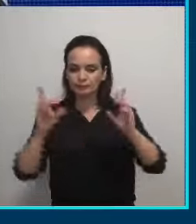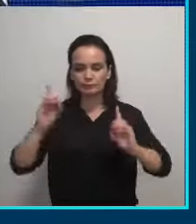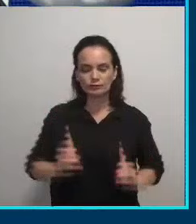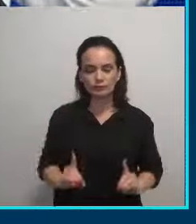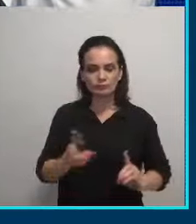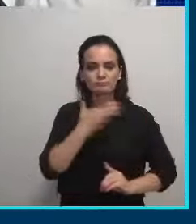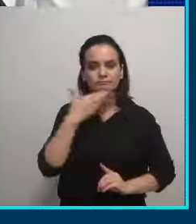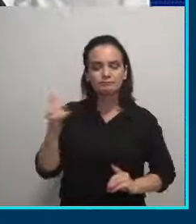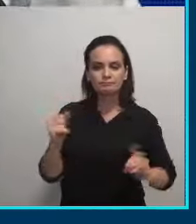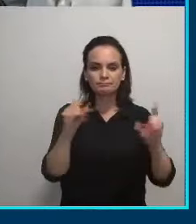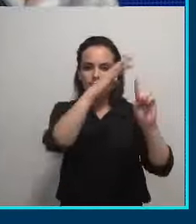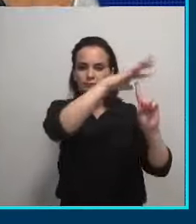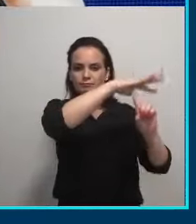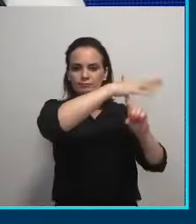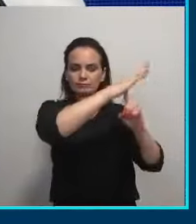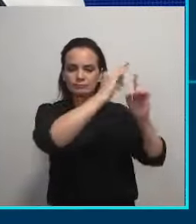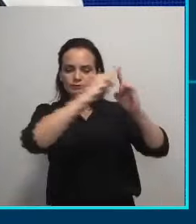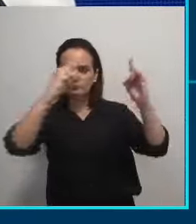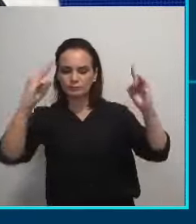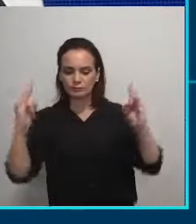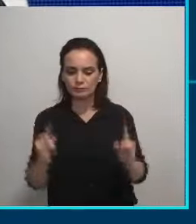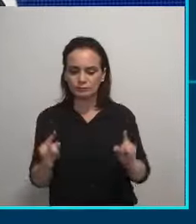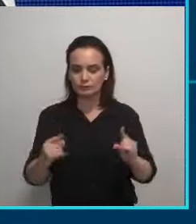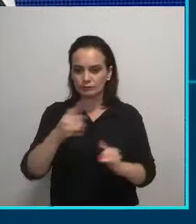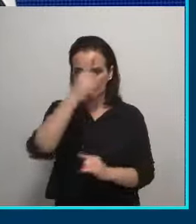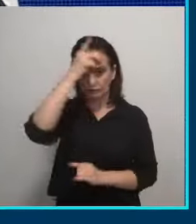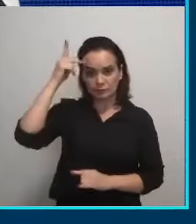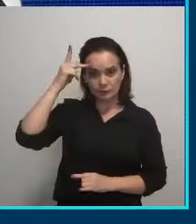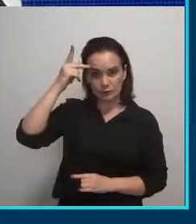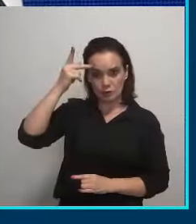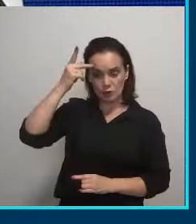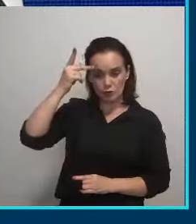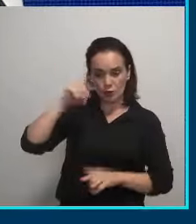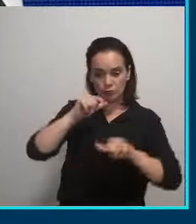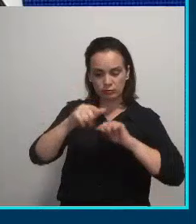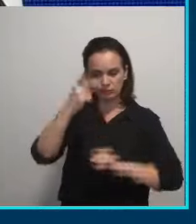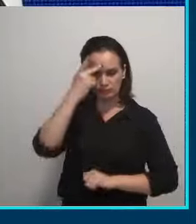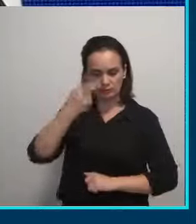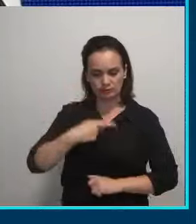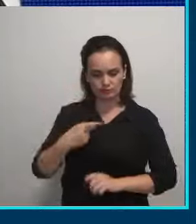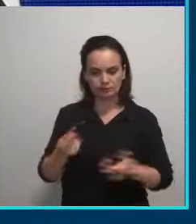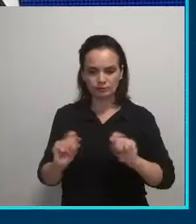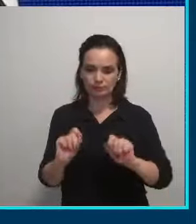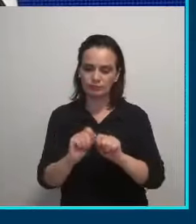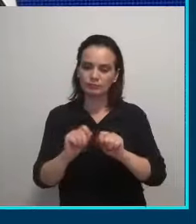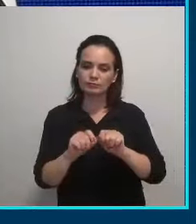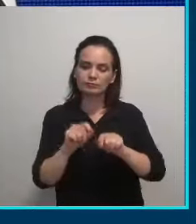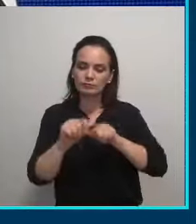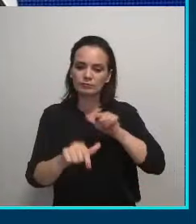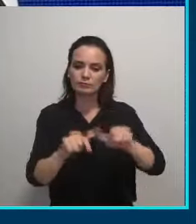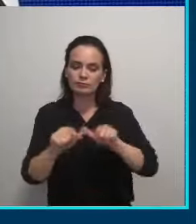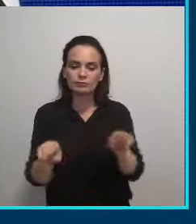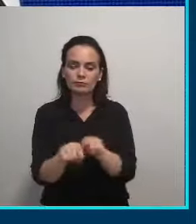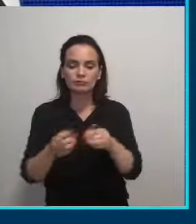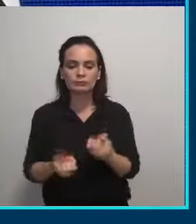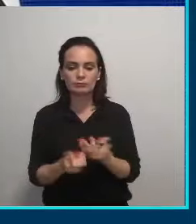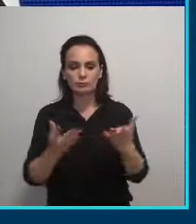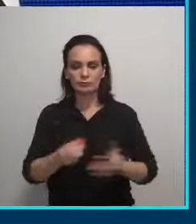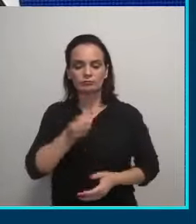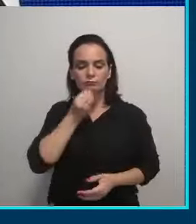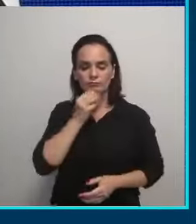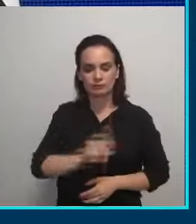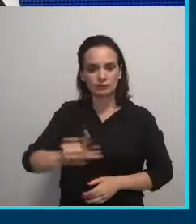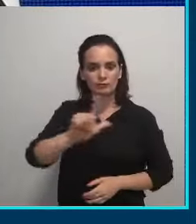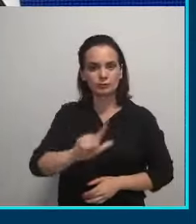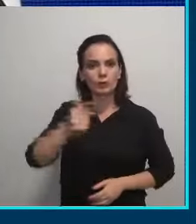barracões, melhorando os barracões, inclusive, para que os autônomos, para que os individuais possam fazer esse serviço. E vamos dar uma oportunidade para a gente fazer Londrina